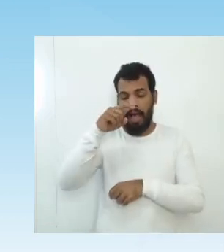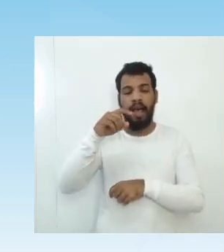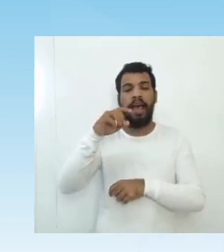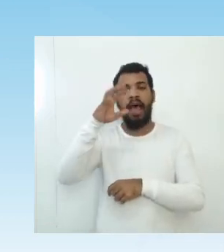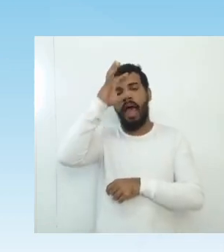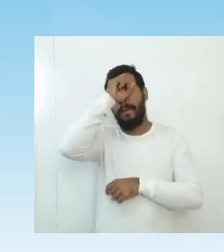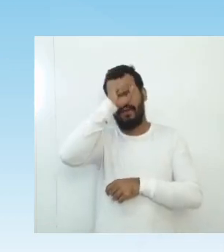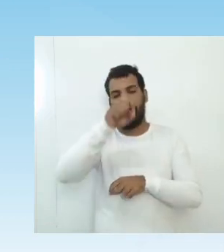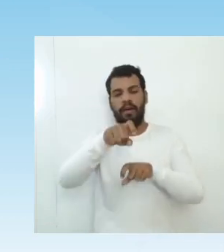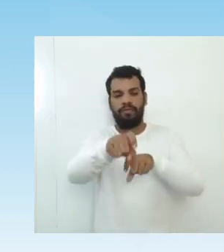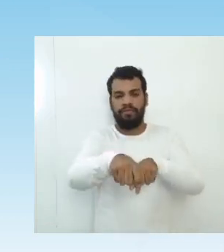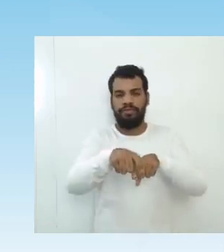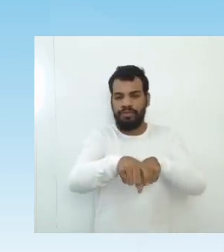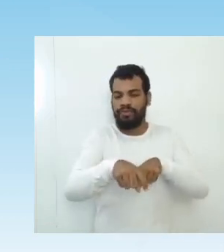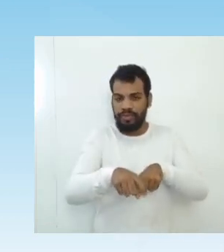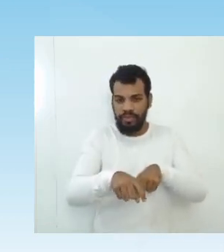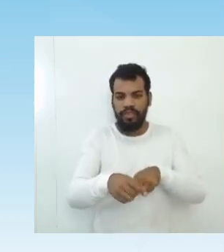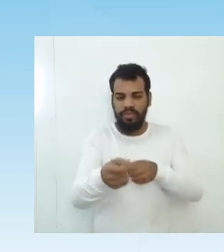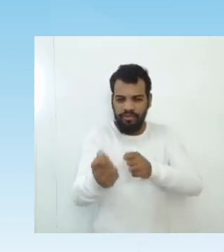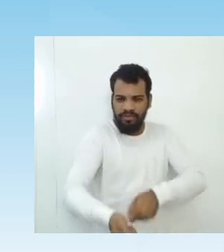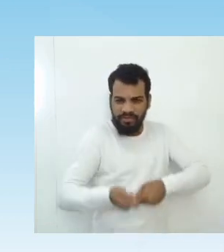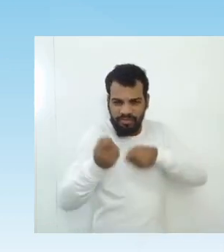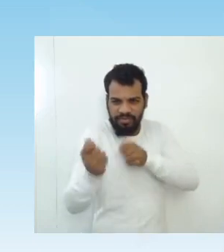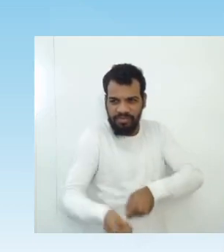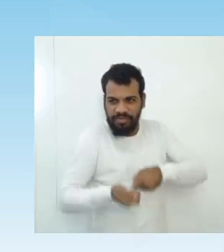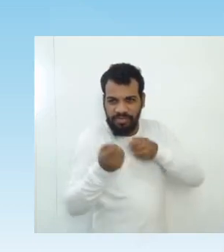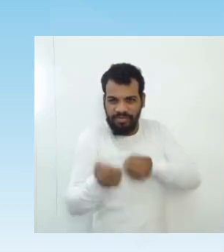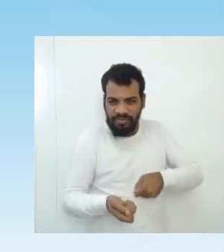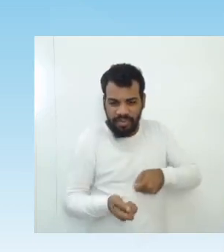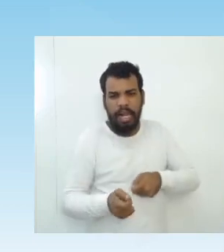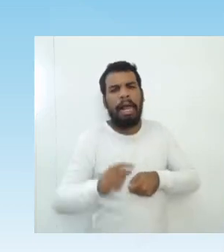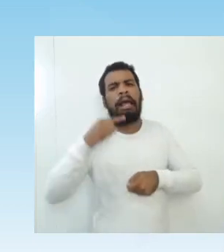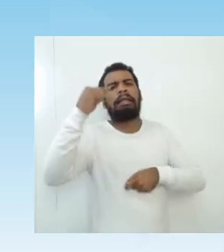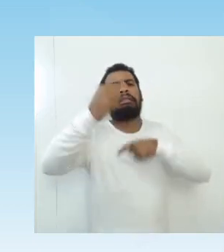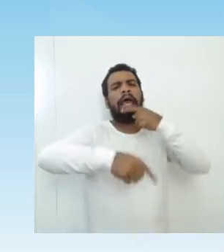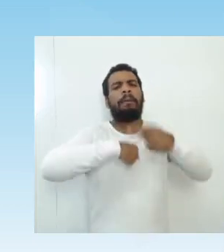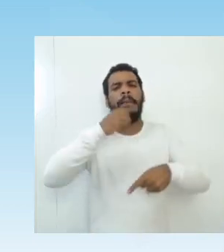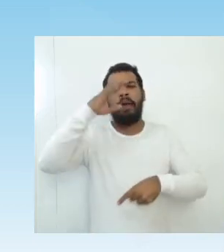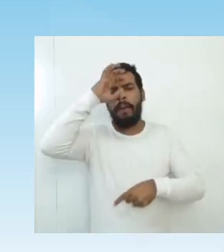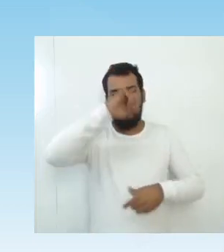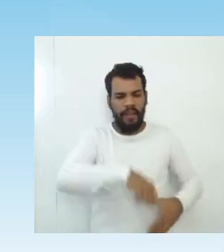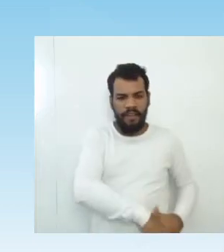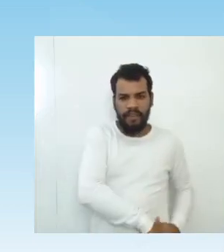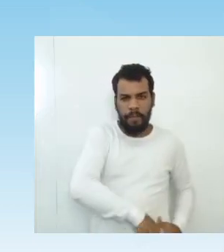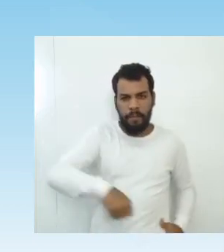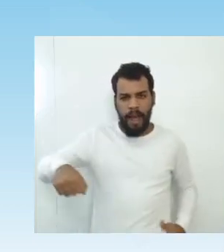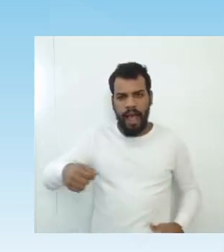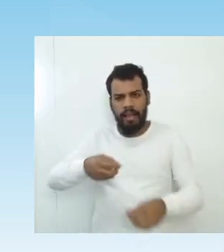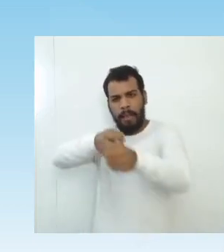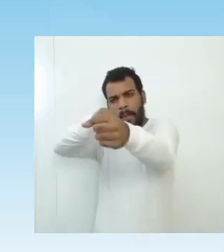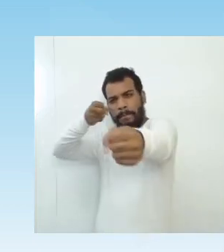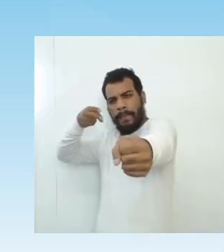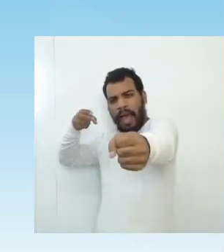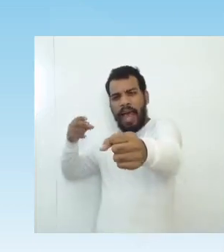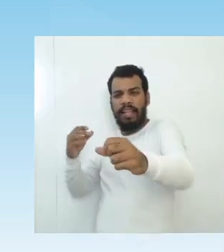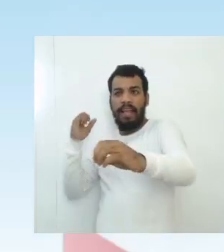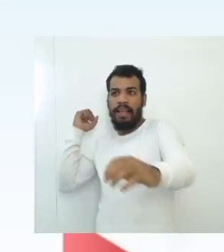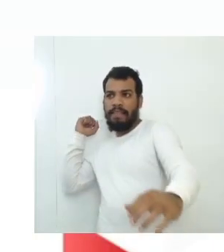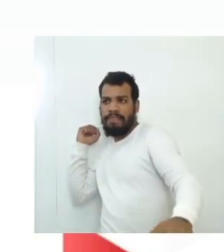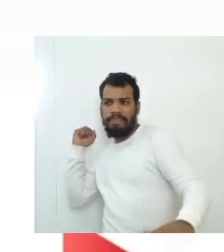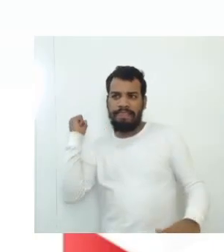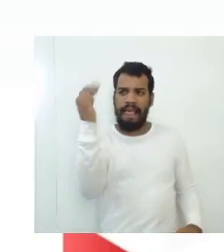mais fortes e letais, como as espadas e lanças. E aí, alguns metais,